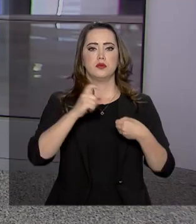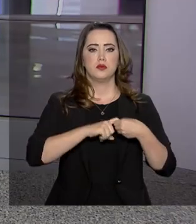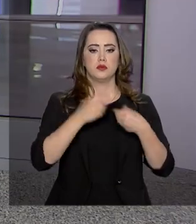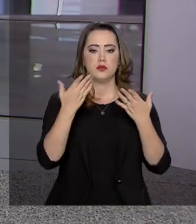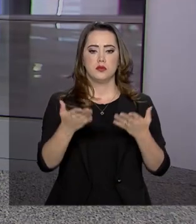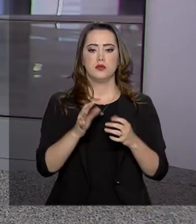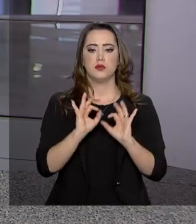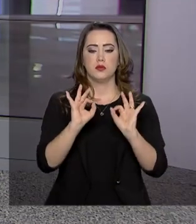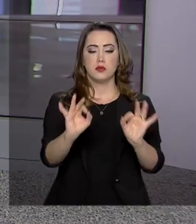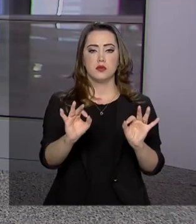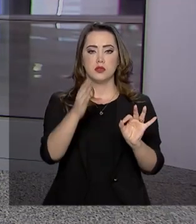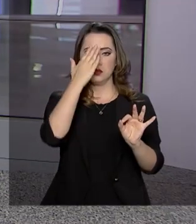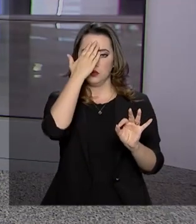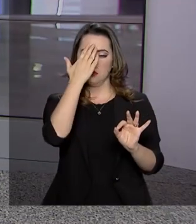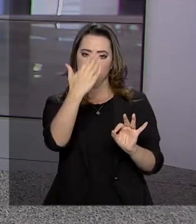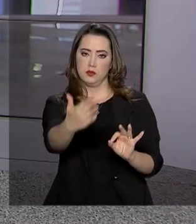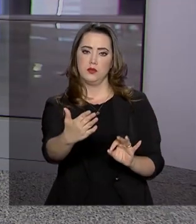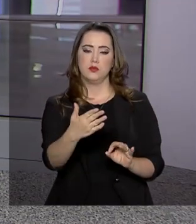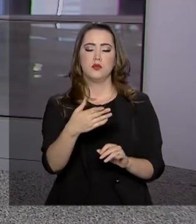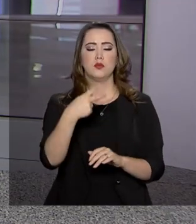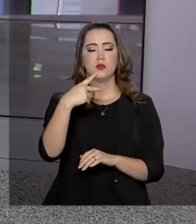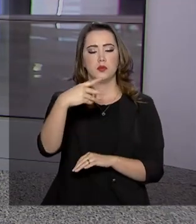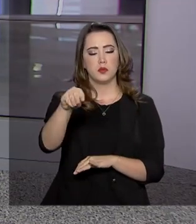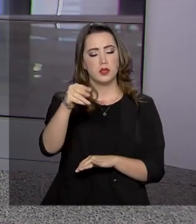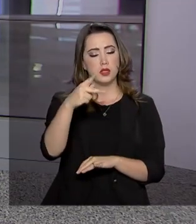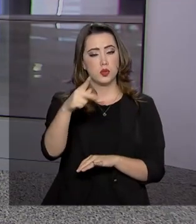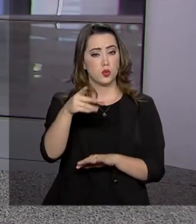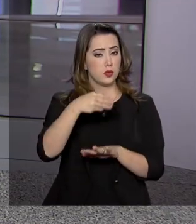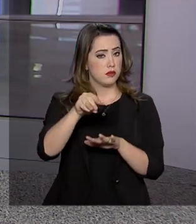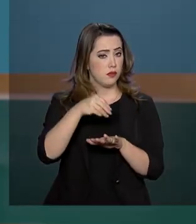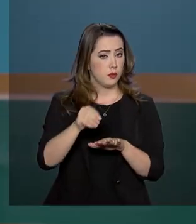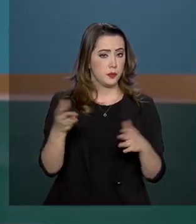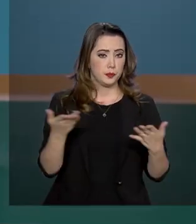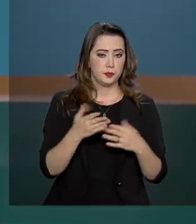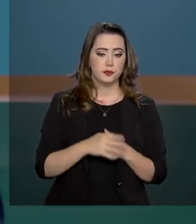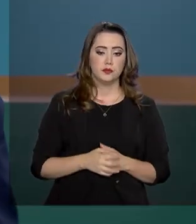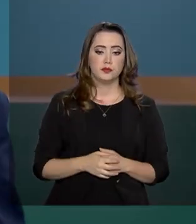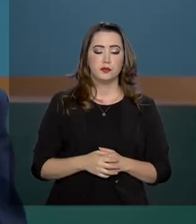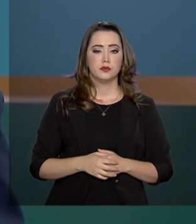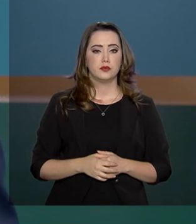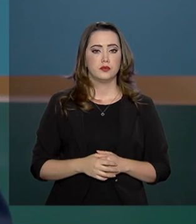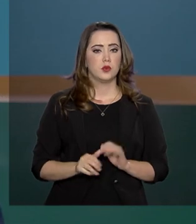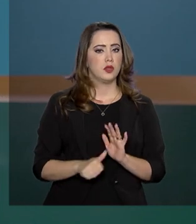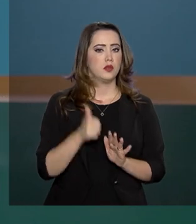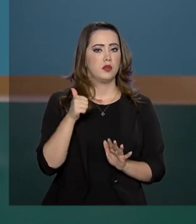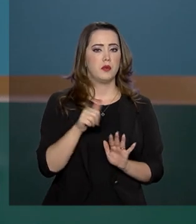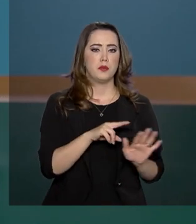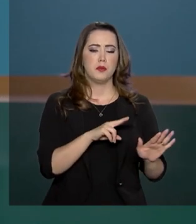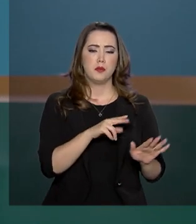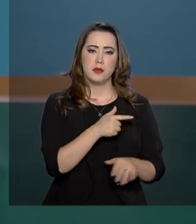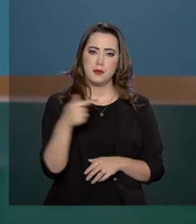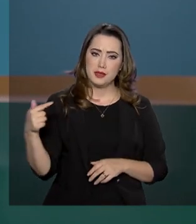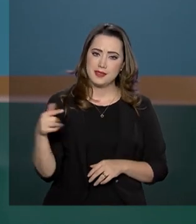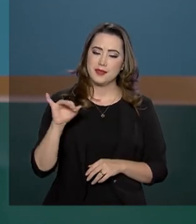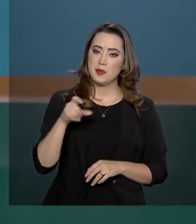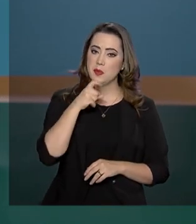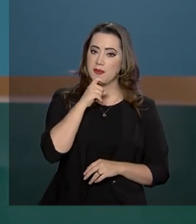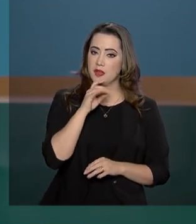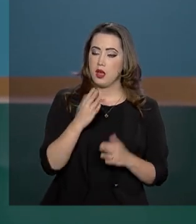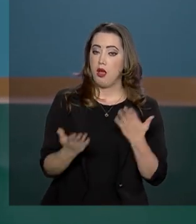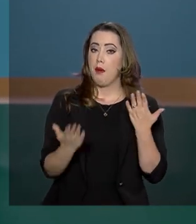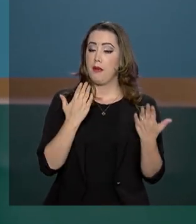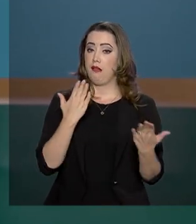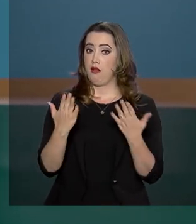Roberto. Tá certo, Márcia. Muito obrigado, então, pelas suas informações. Na primeira semana de julho, a Balança Comercial